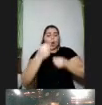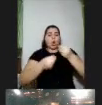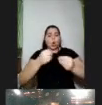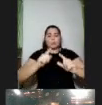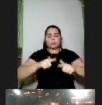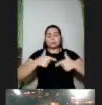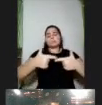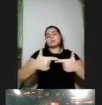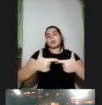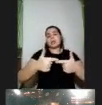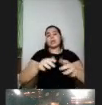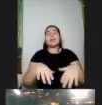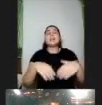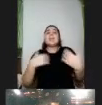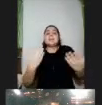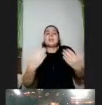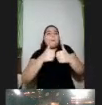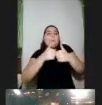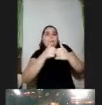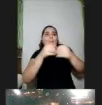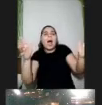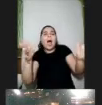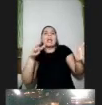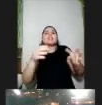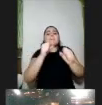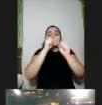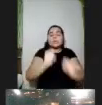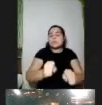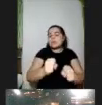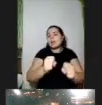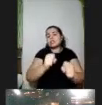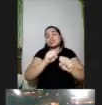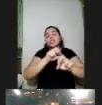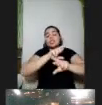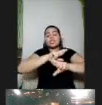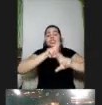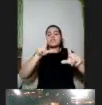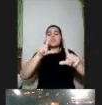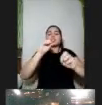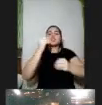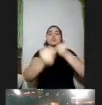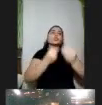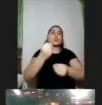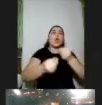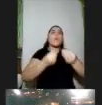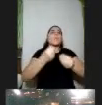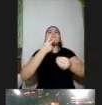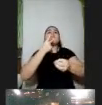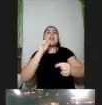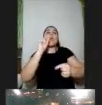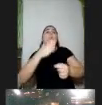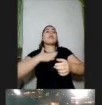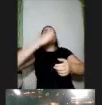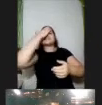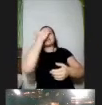também abrir possibilidades variadas aí que as pessoas possam utilizar pra falar sobre o que elas sabem pra